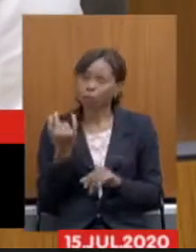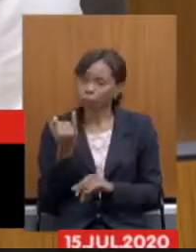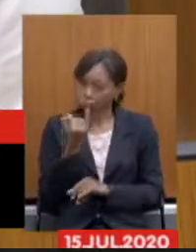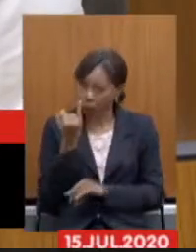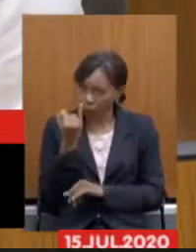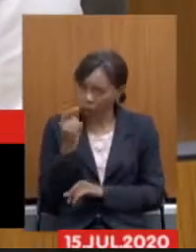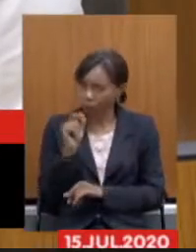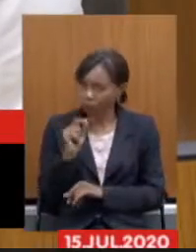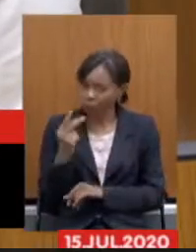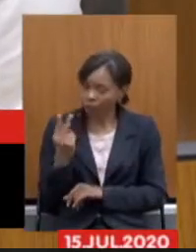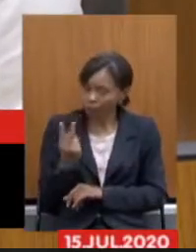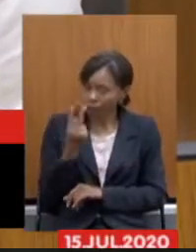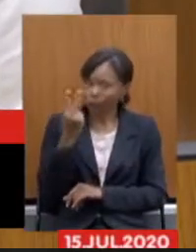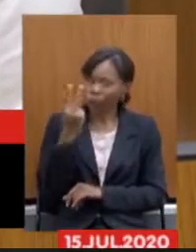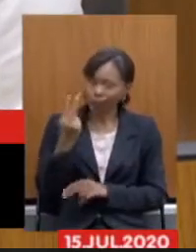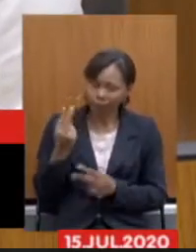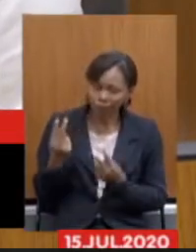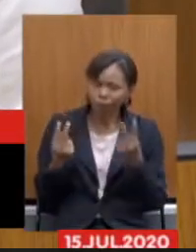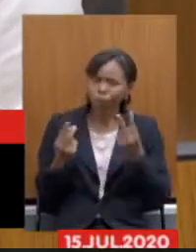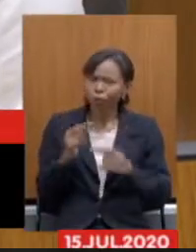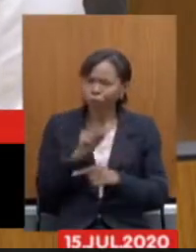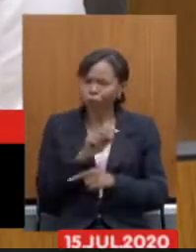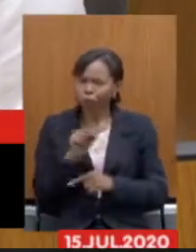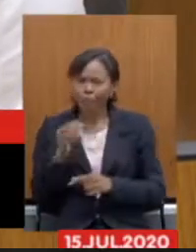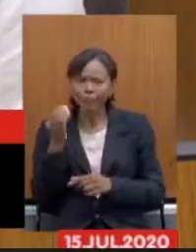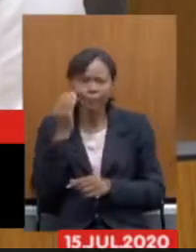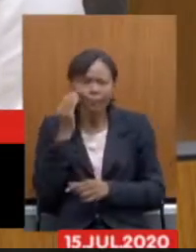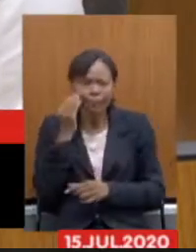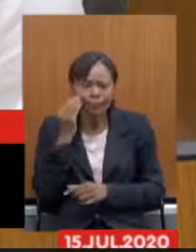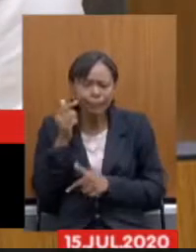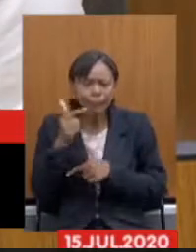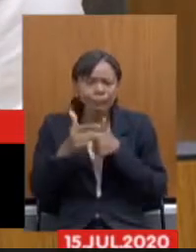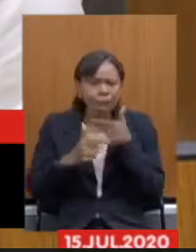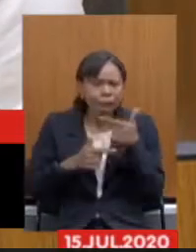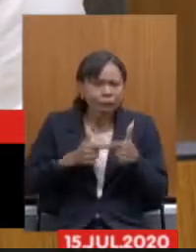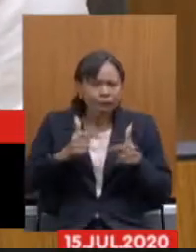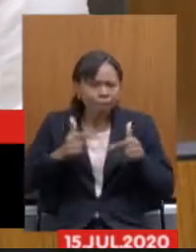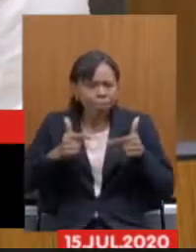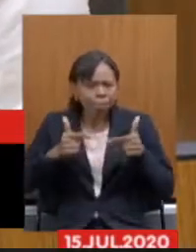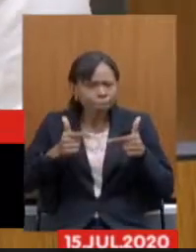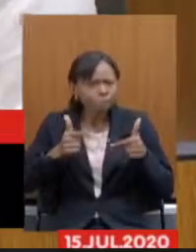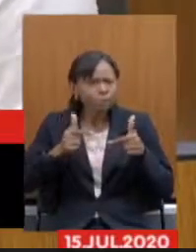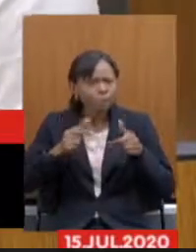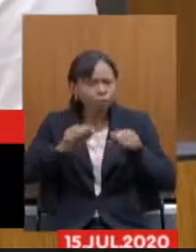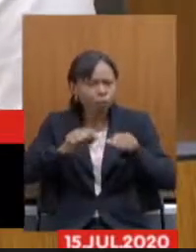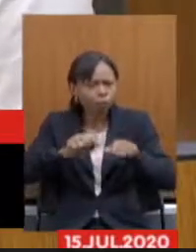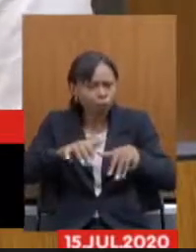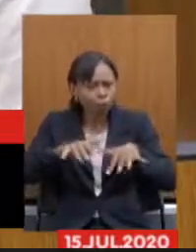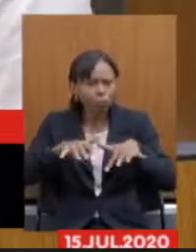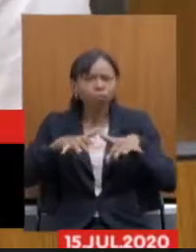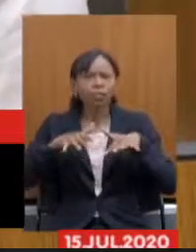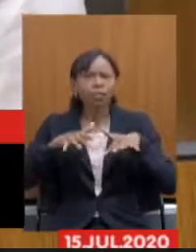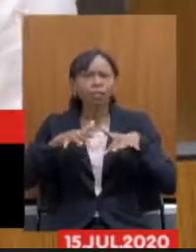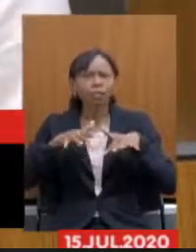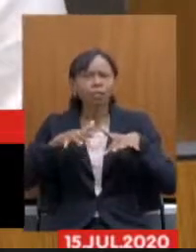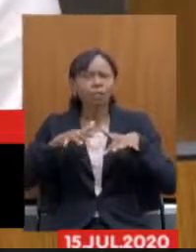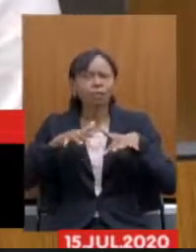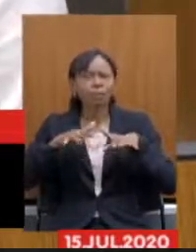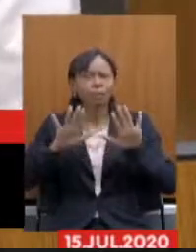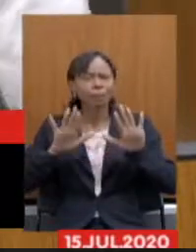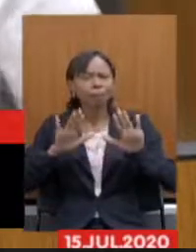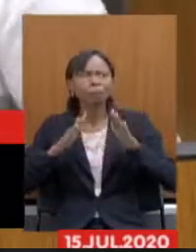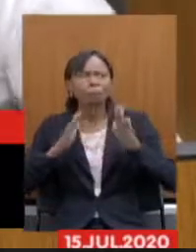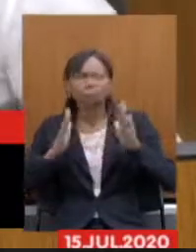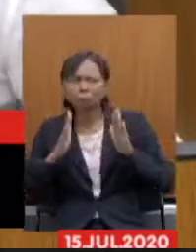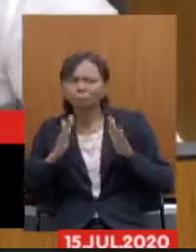a tentativa que vocês estão tendo de fazer a assembleia acontecer com todo esse problema é